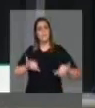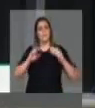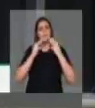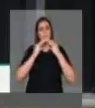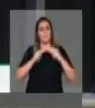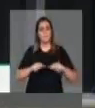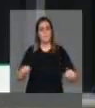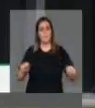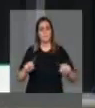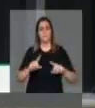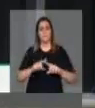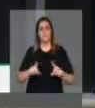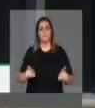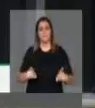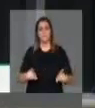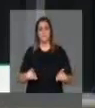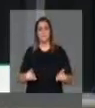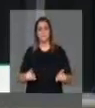ter...